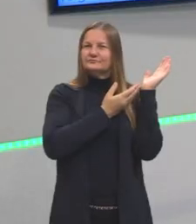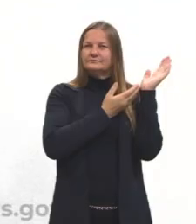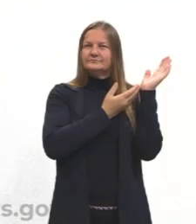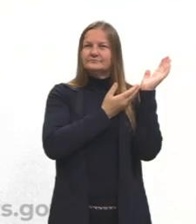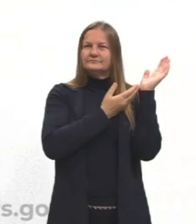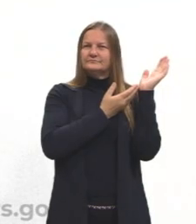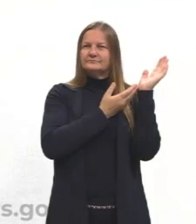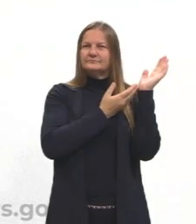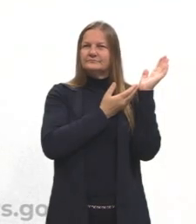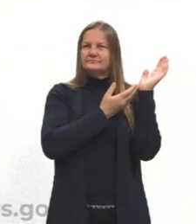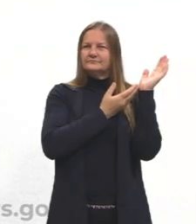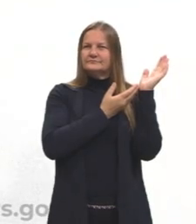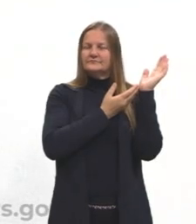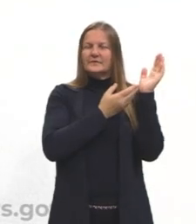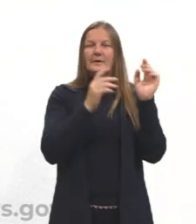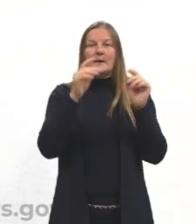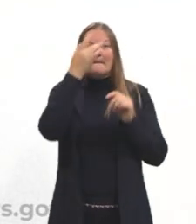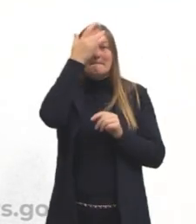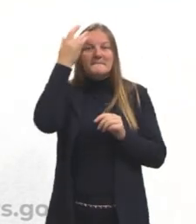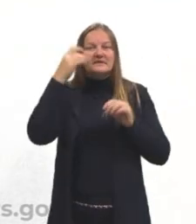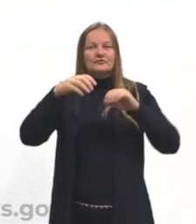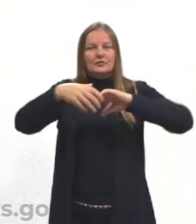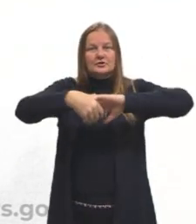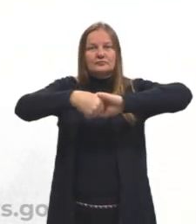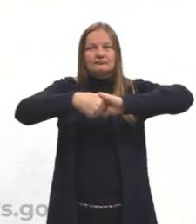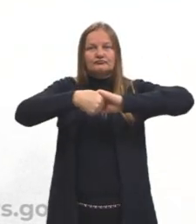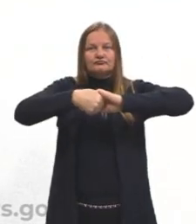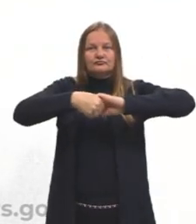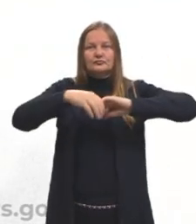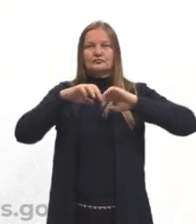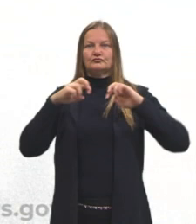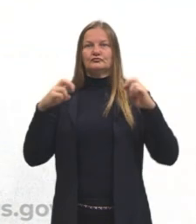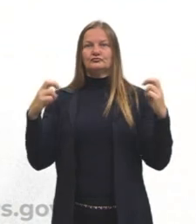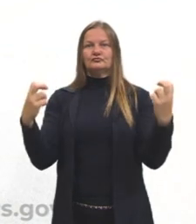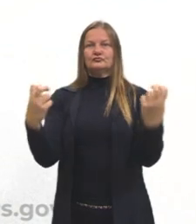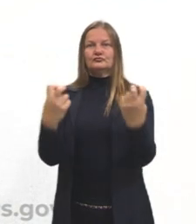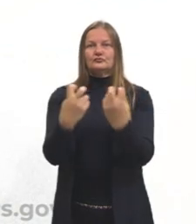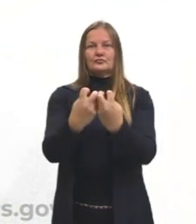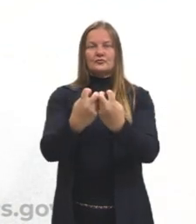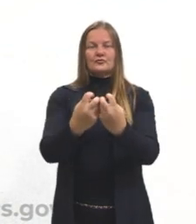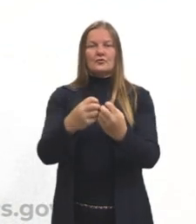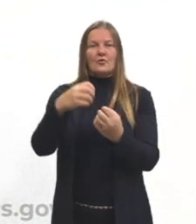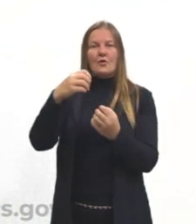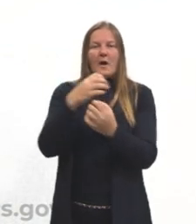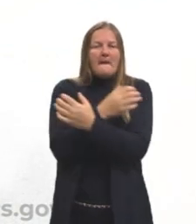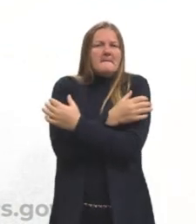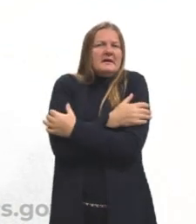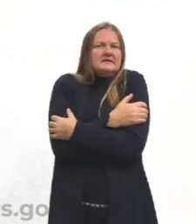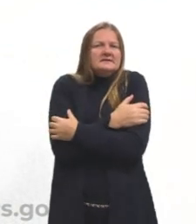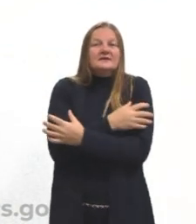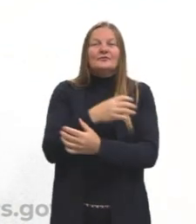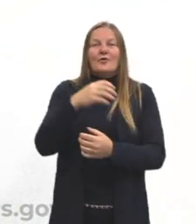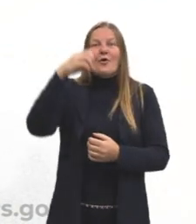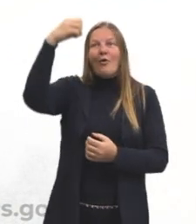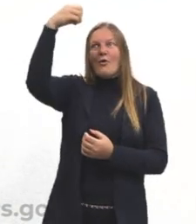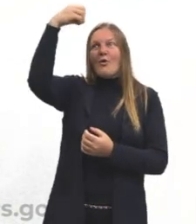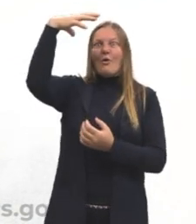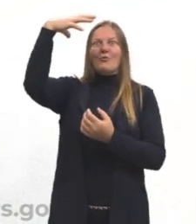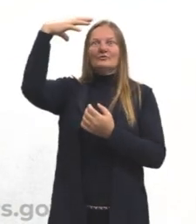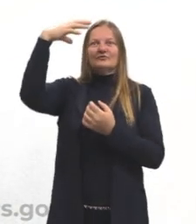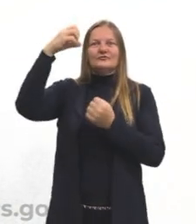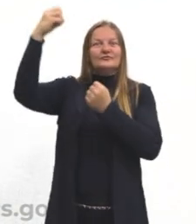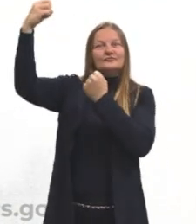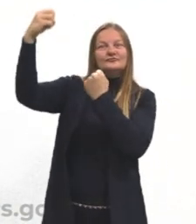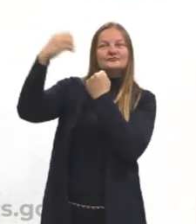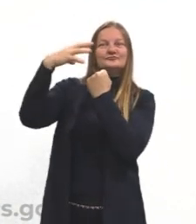como se fossem pessoas de mãos dadas abraçando uma lâmpada que é como se fosse essa luz, como se